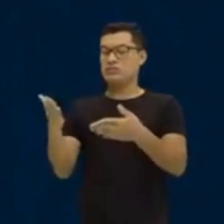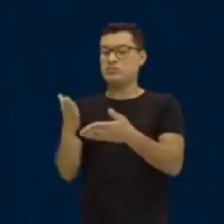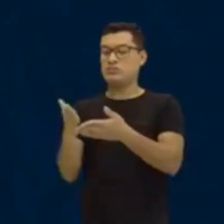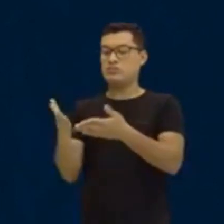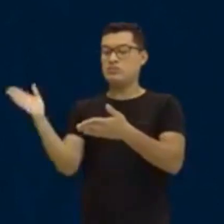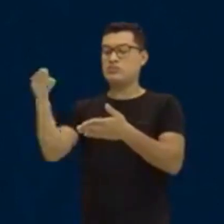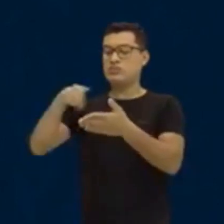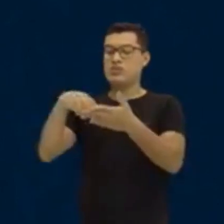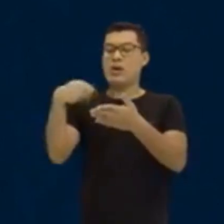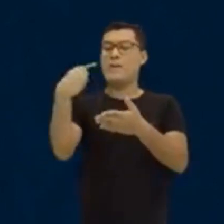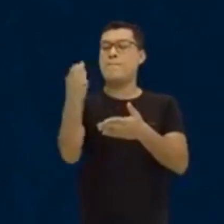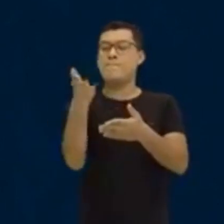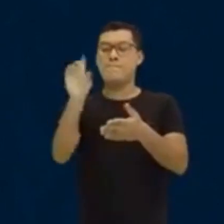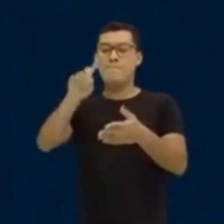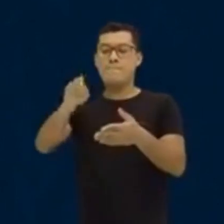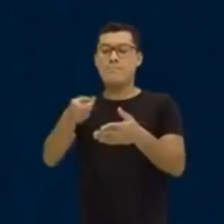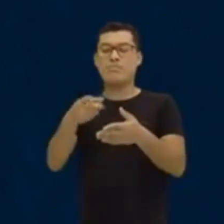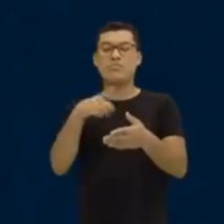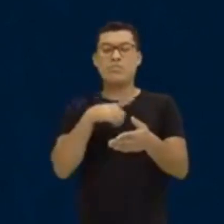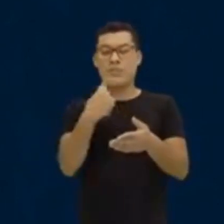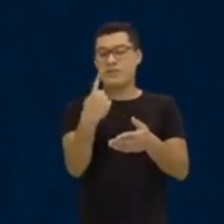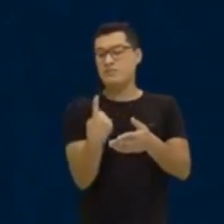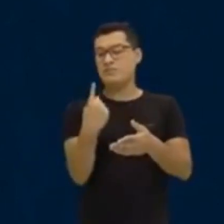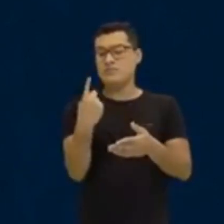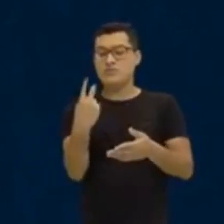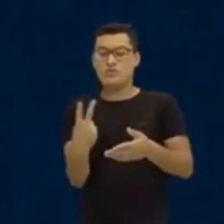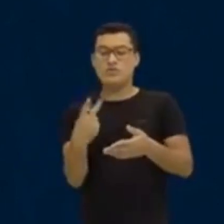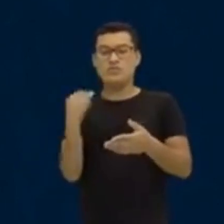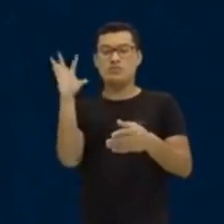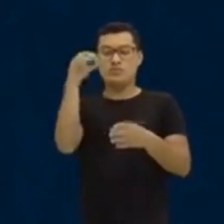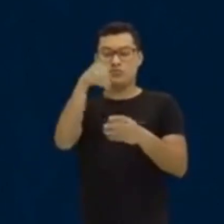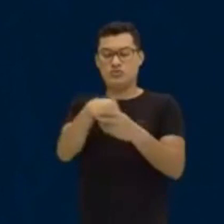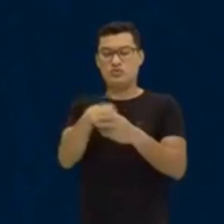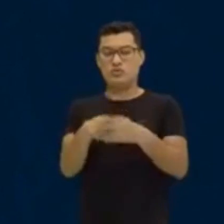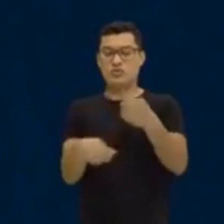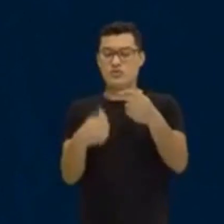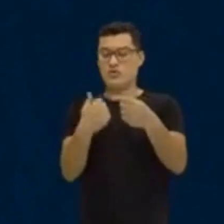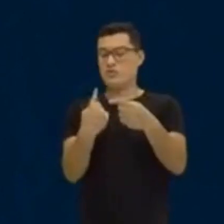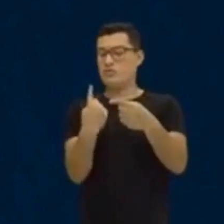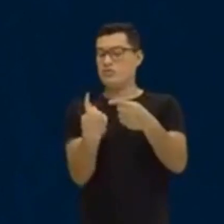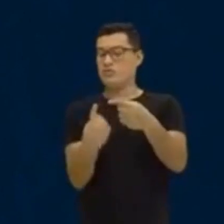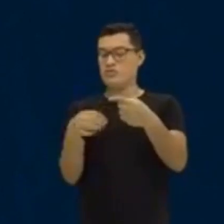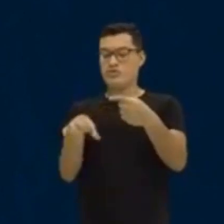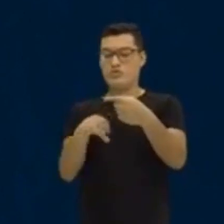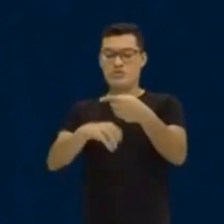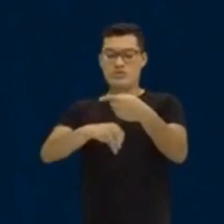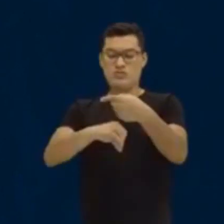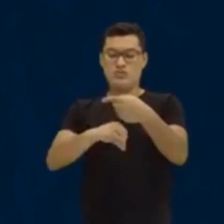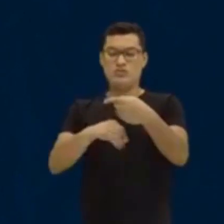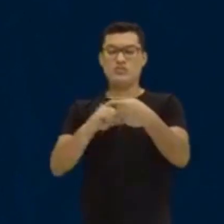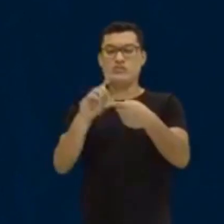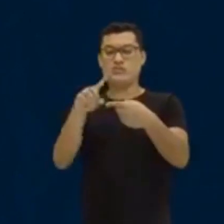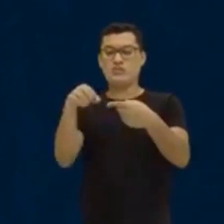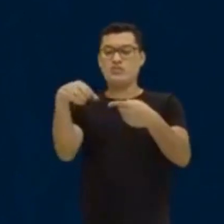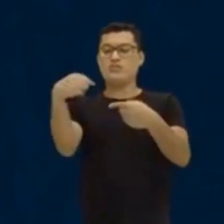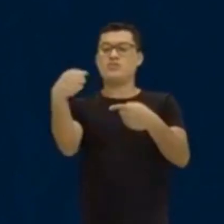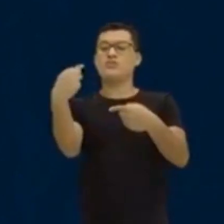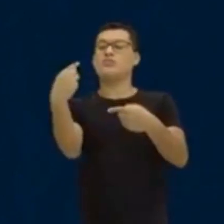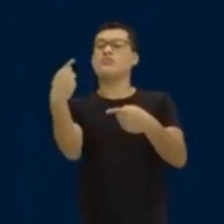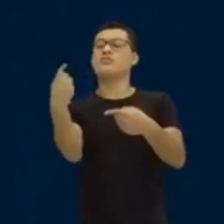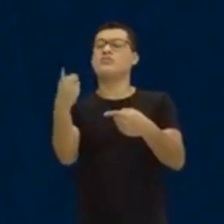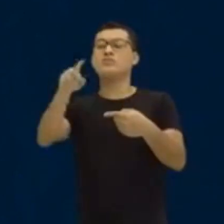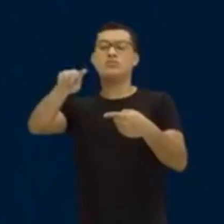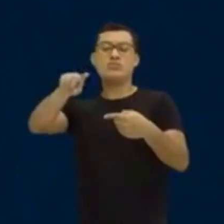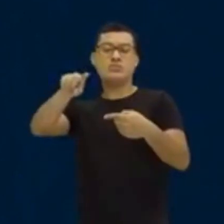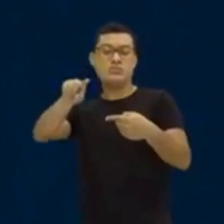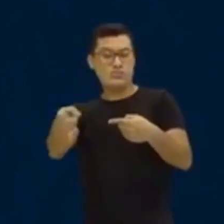vírgula? Ah, só tem um número se repetindo. É o 2. Então, coloca um 9. Olha lá. Depois da